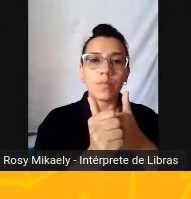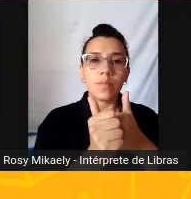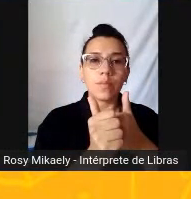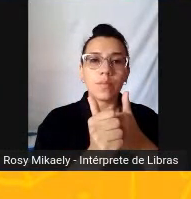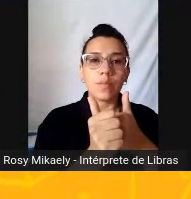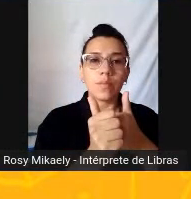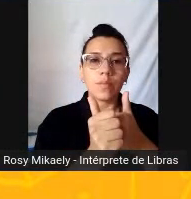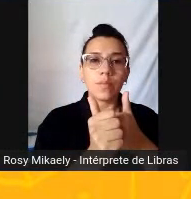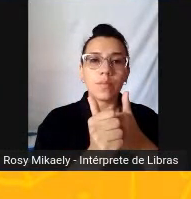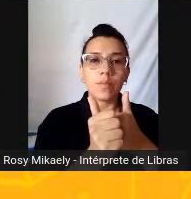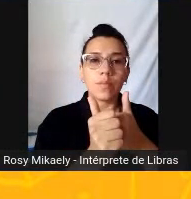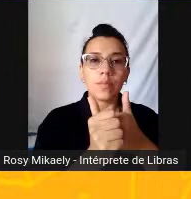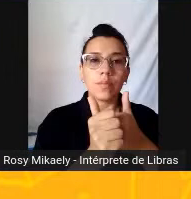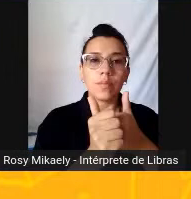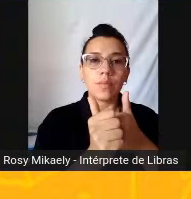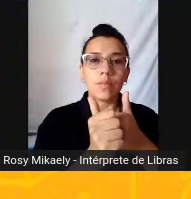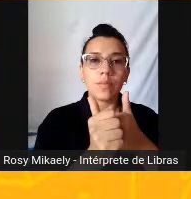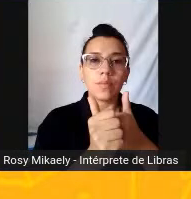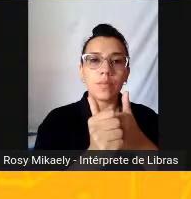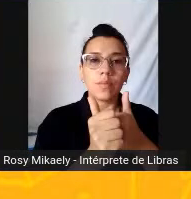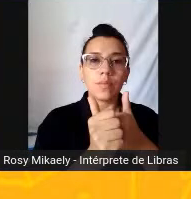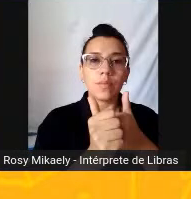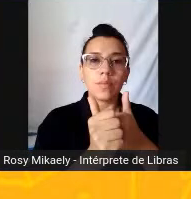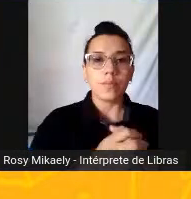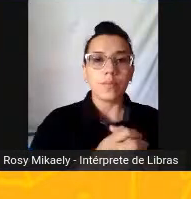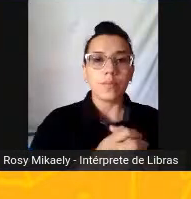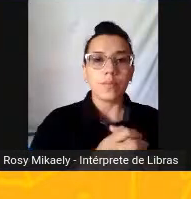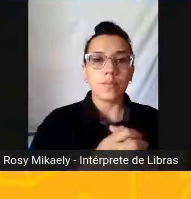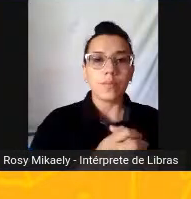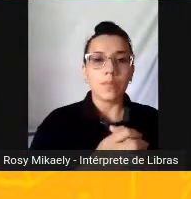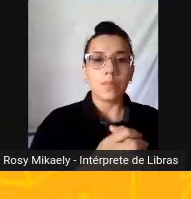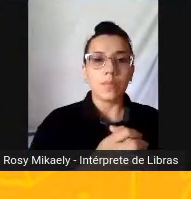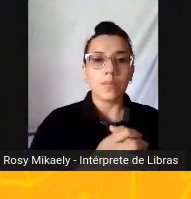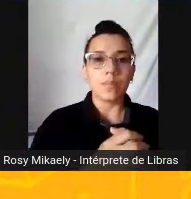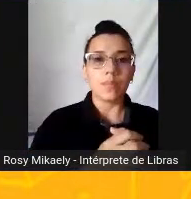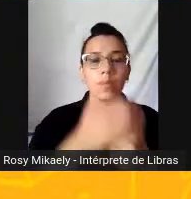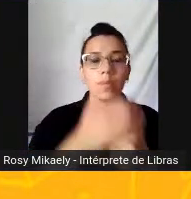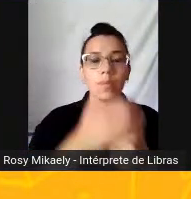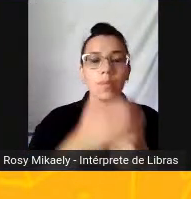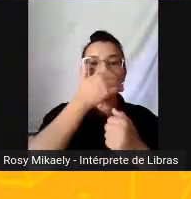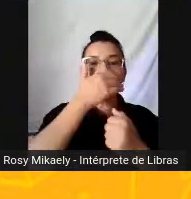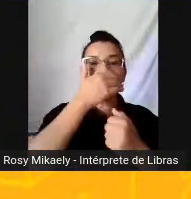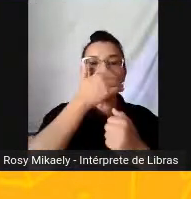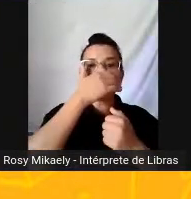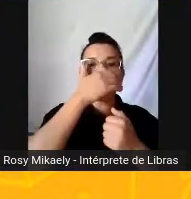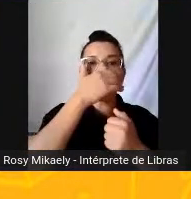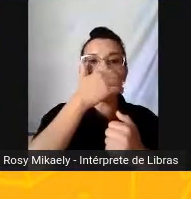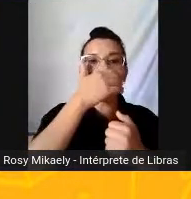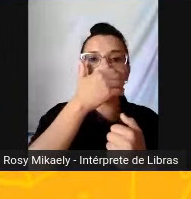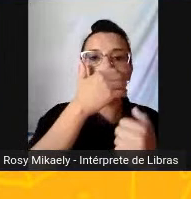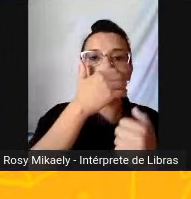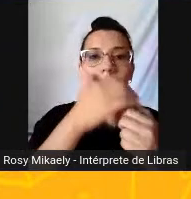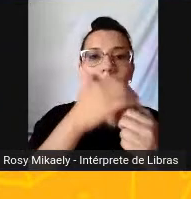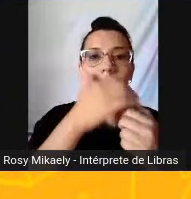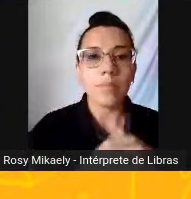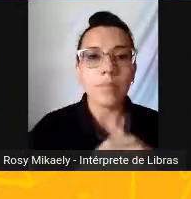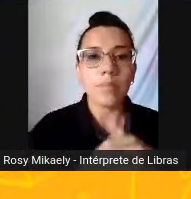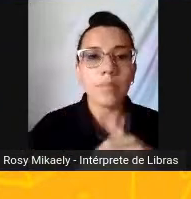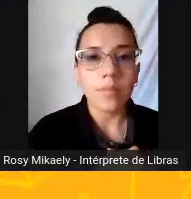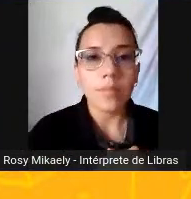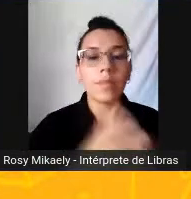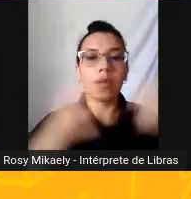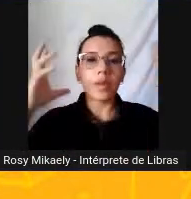Quando se fala na mensagem, o que vem logo à cabeça, como o primeiro exemplo, são os textos